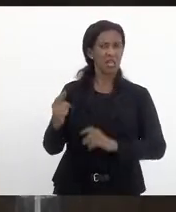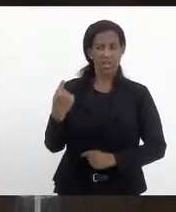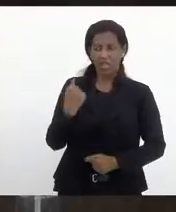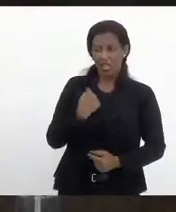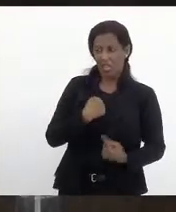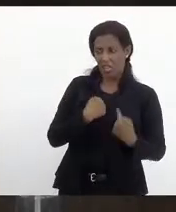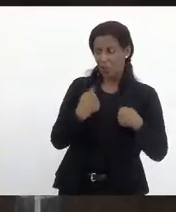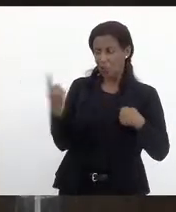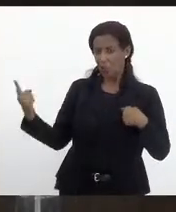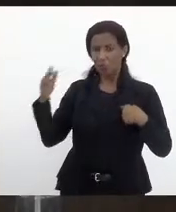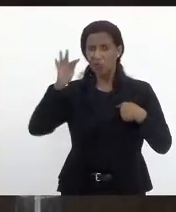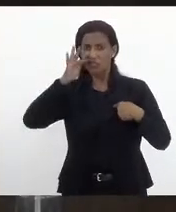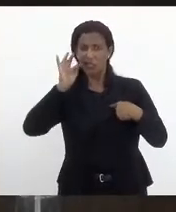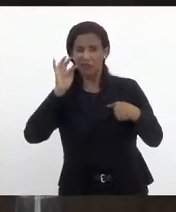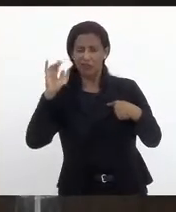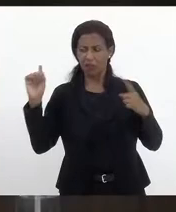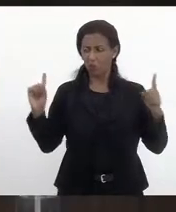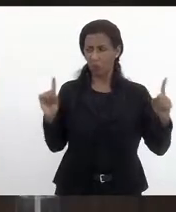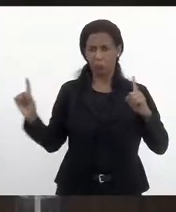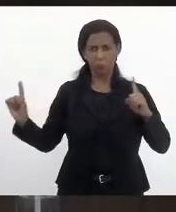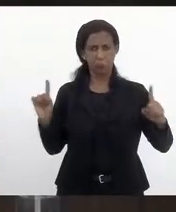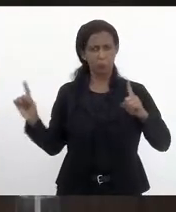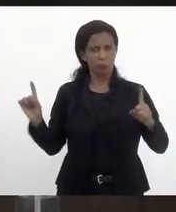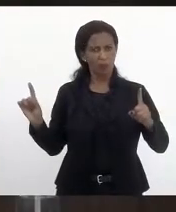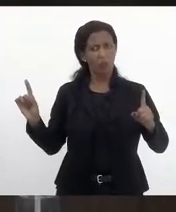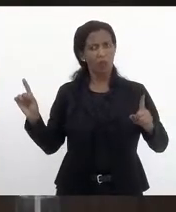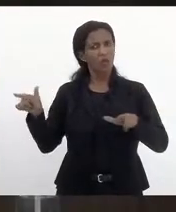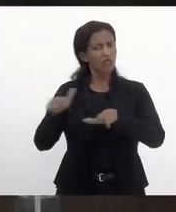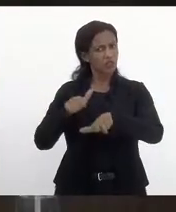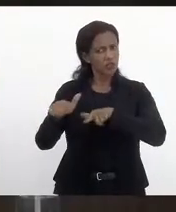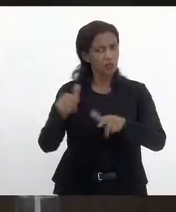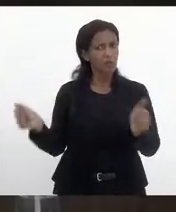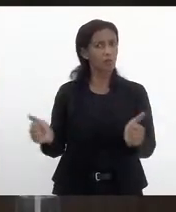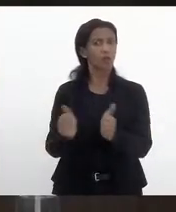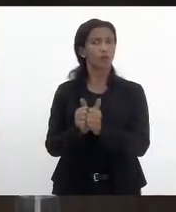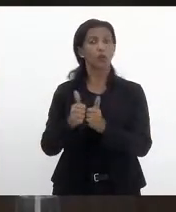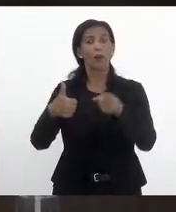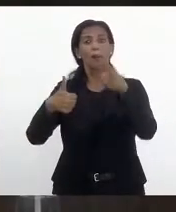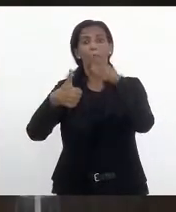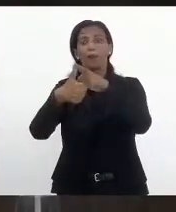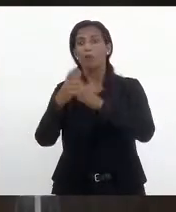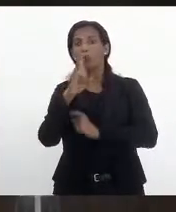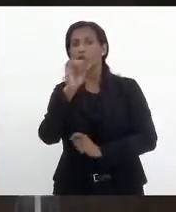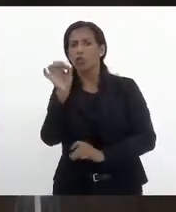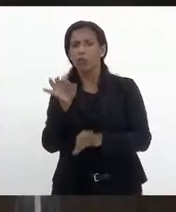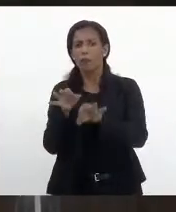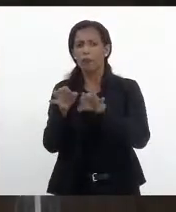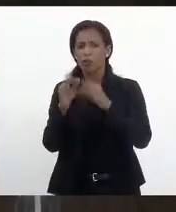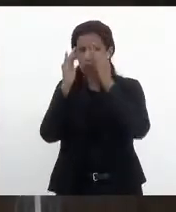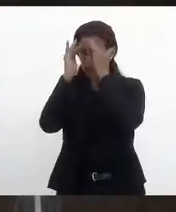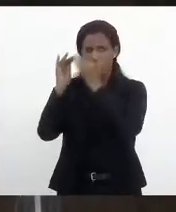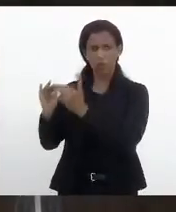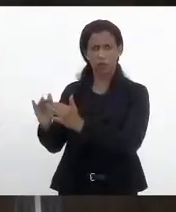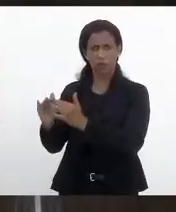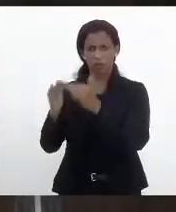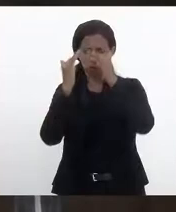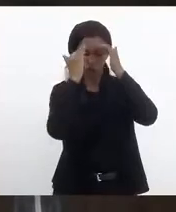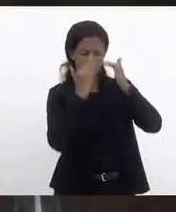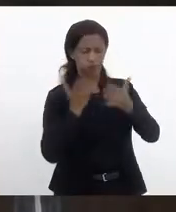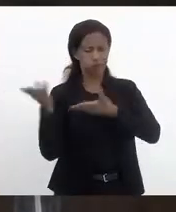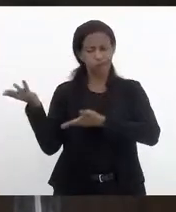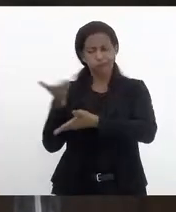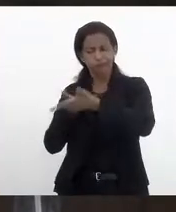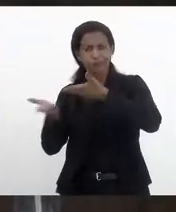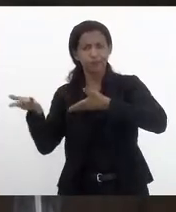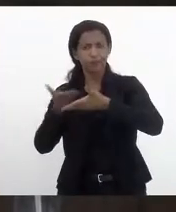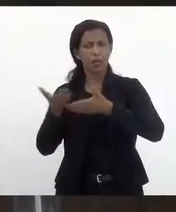o deputado Serafine, e a gente tem conduzido, aprovamos um plano de trabalho no primeiro dia de instalação da comissão, e a gente tem respeitado. O deputado Serafine presidiu